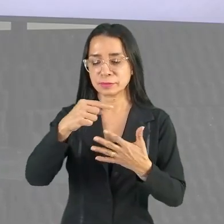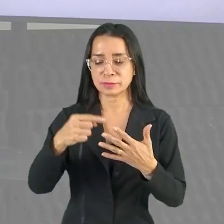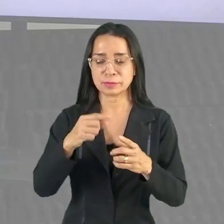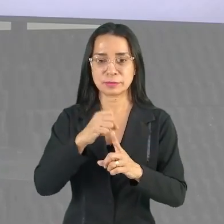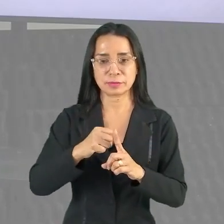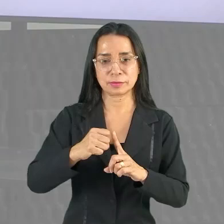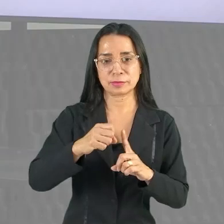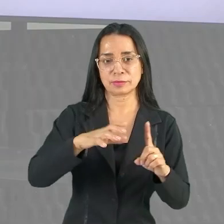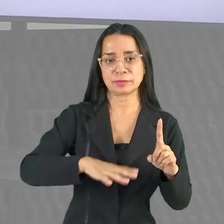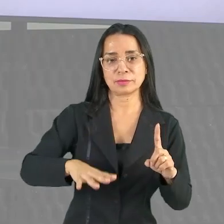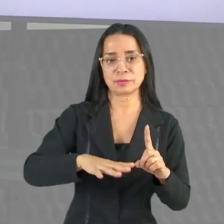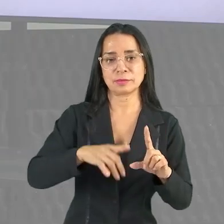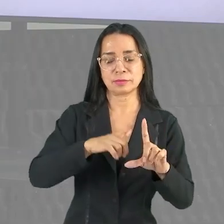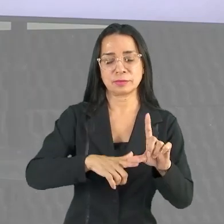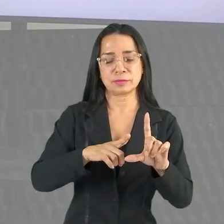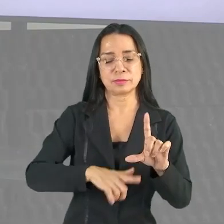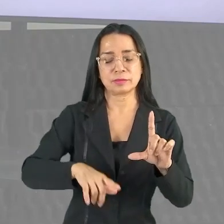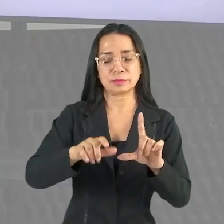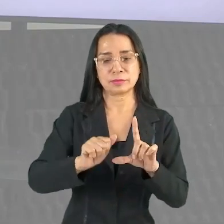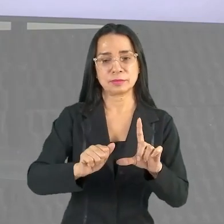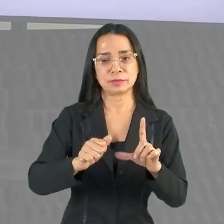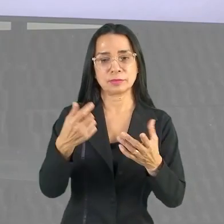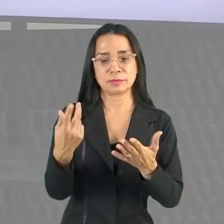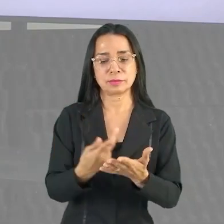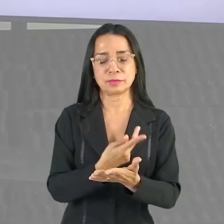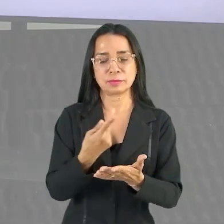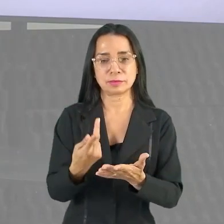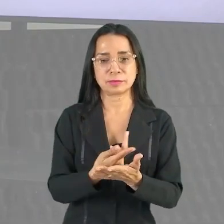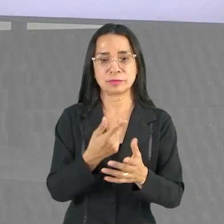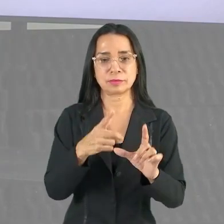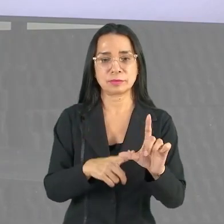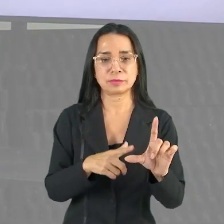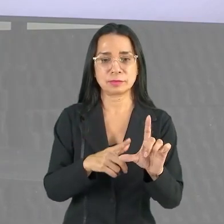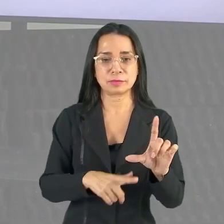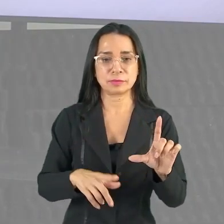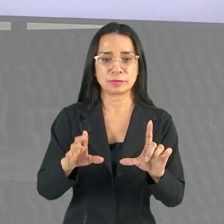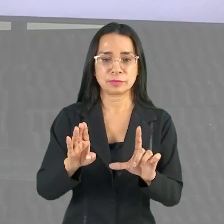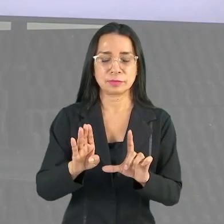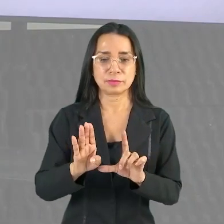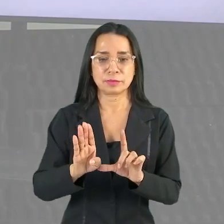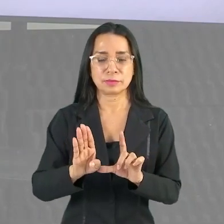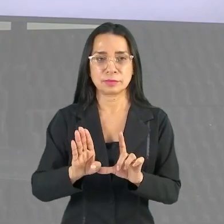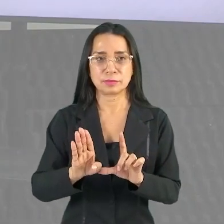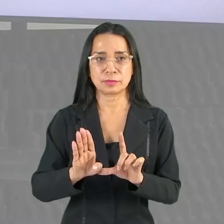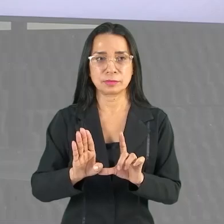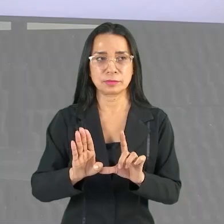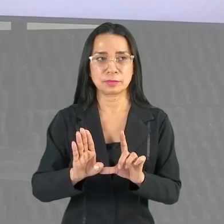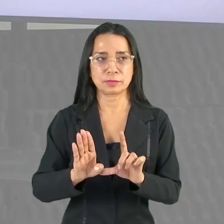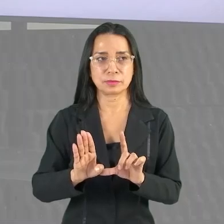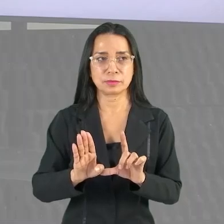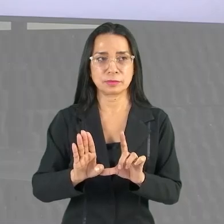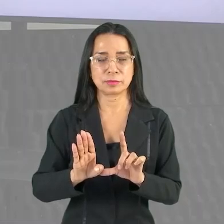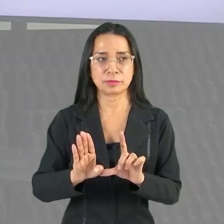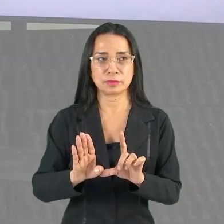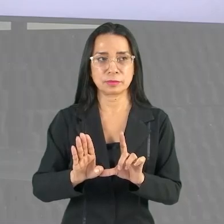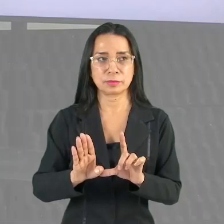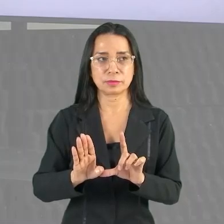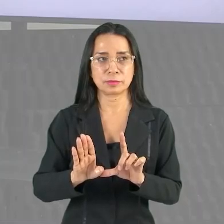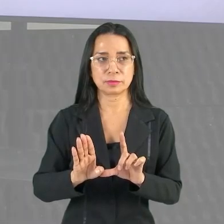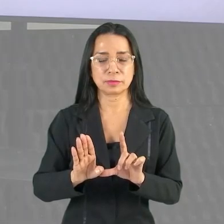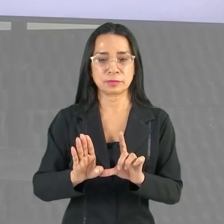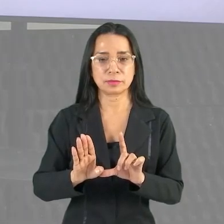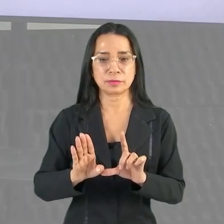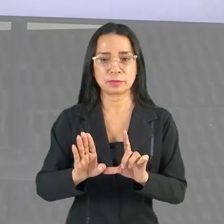Então, a letra A a gente já descarta como resposta correta, tá bom? Letra B.